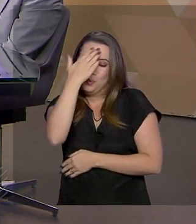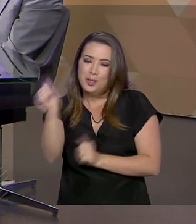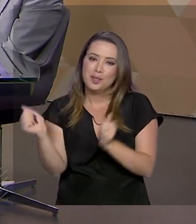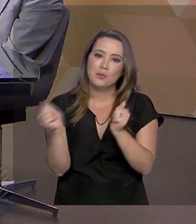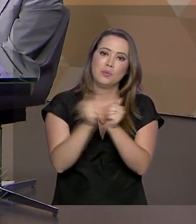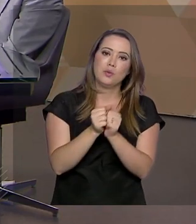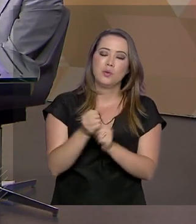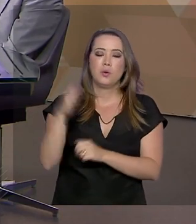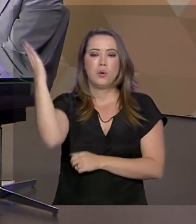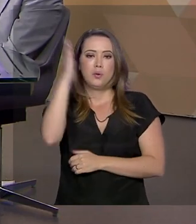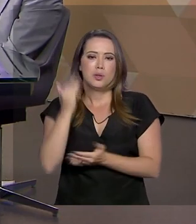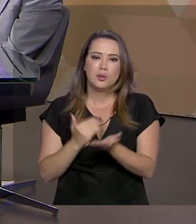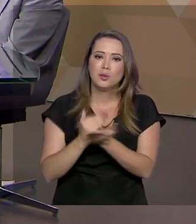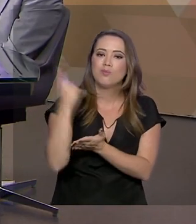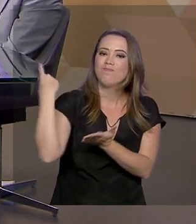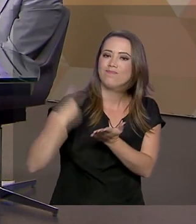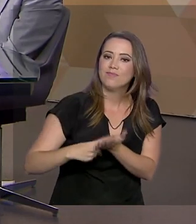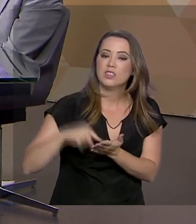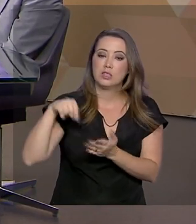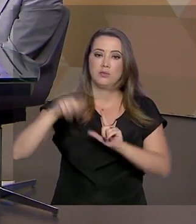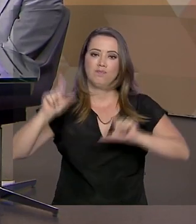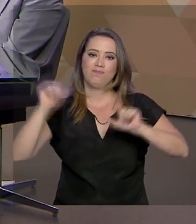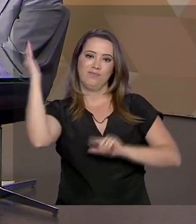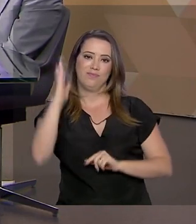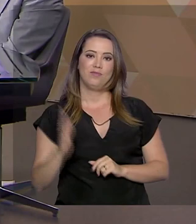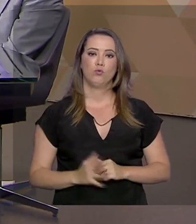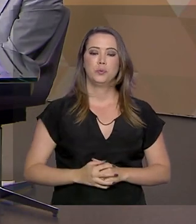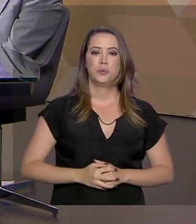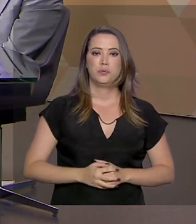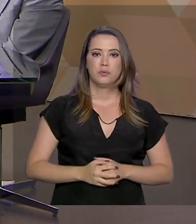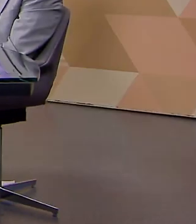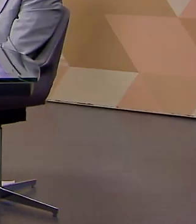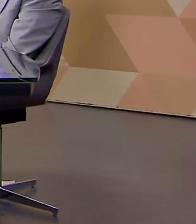pela companhia e o Brasil continua em pauta aqui na TV Brasil.